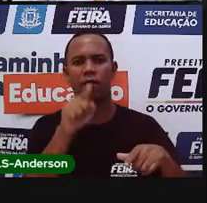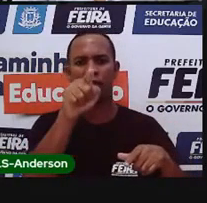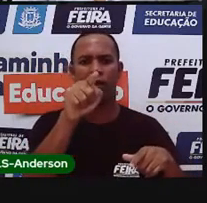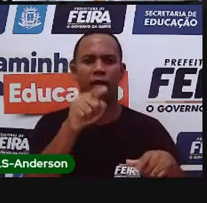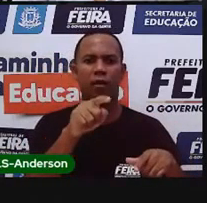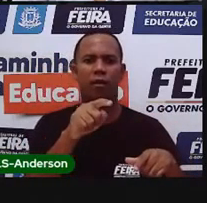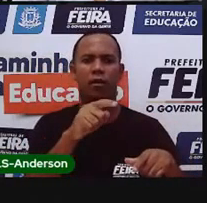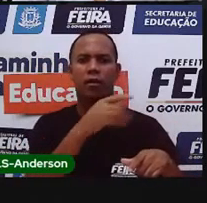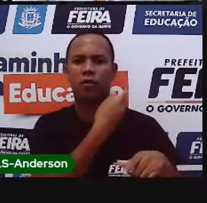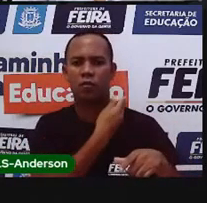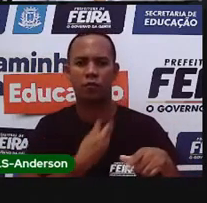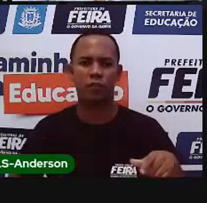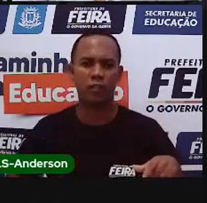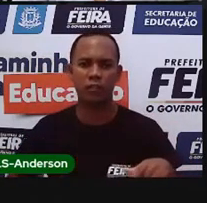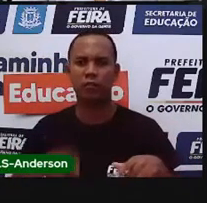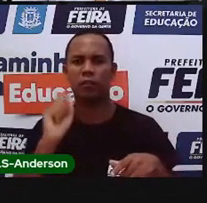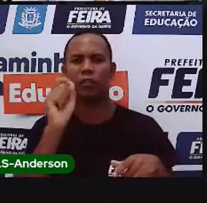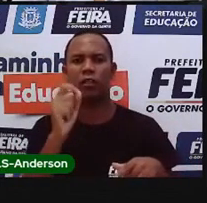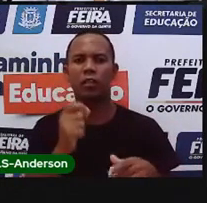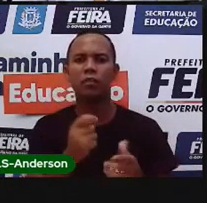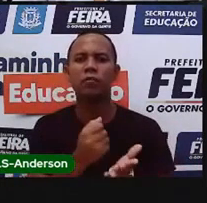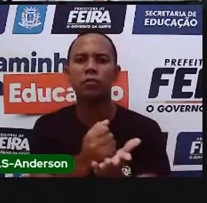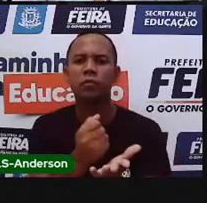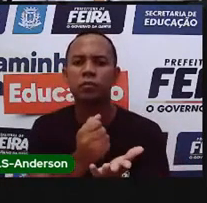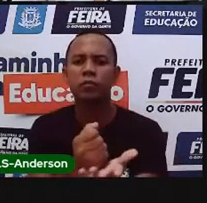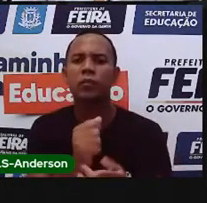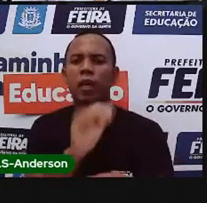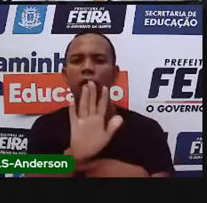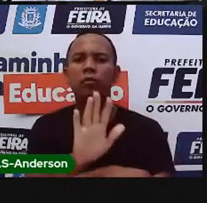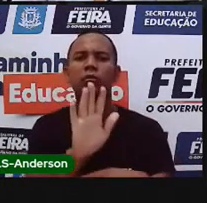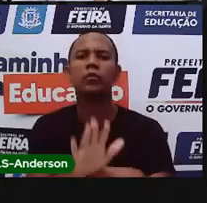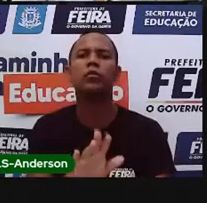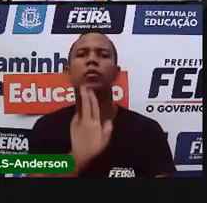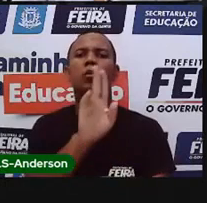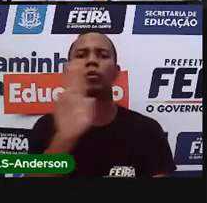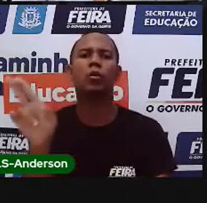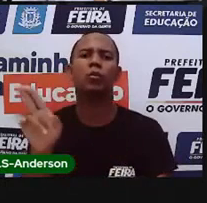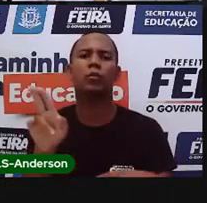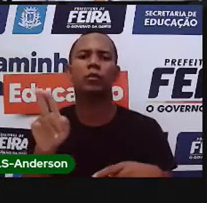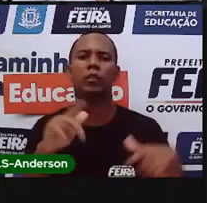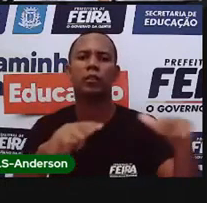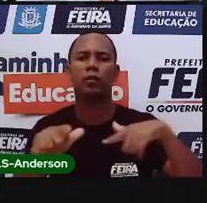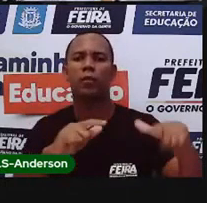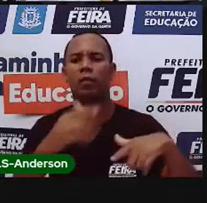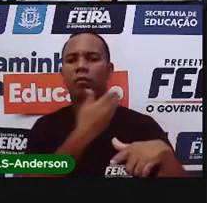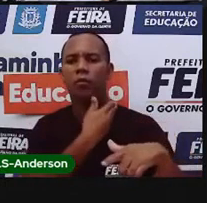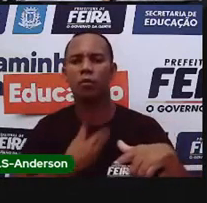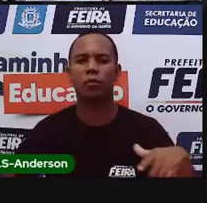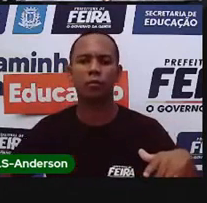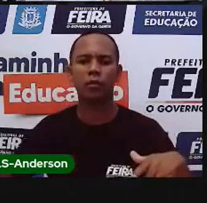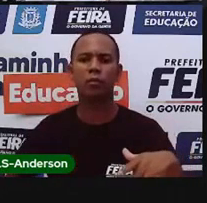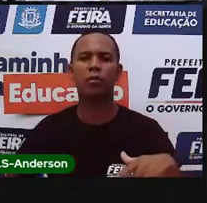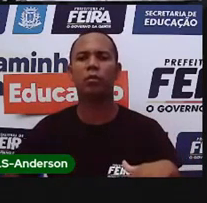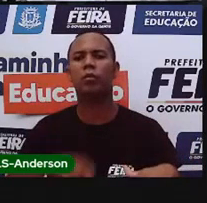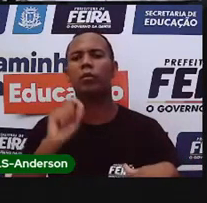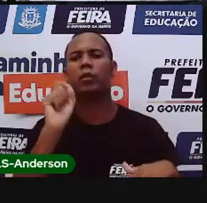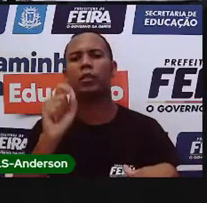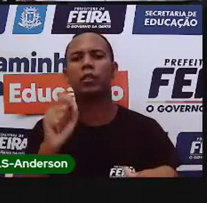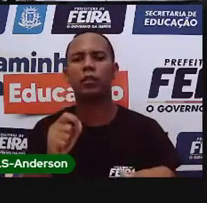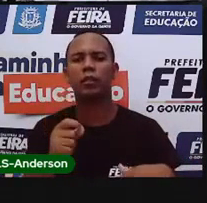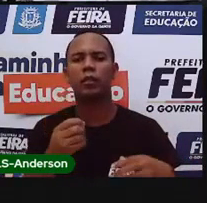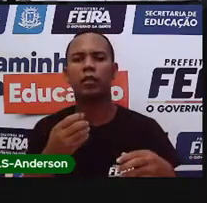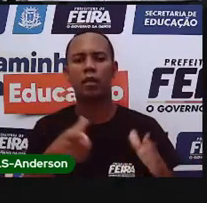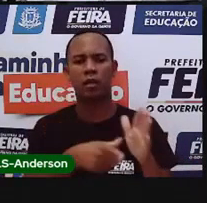governo são as que prestam esses serviços e são chamadas de funcionários públicos. Elas normalmente são